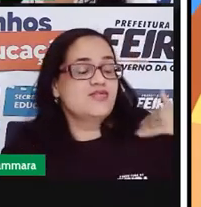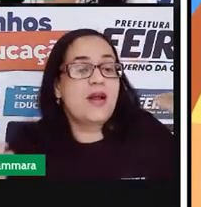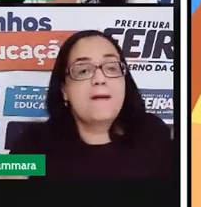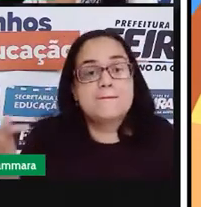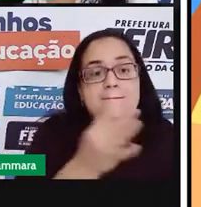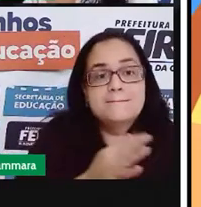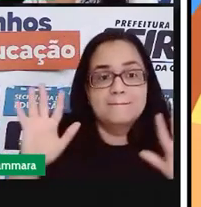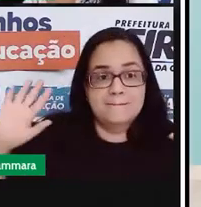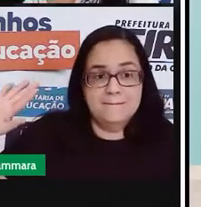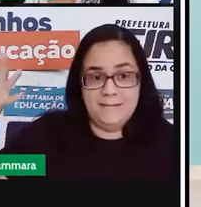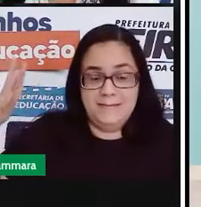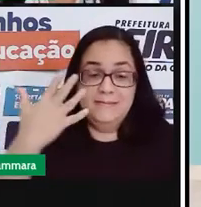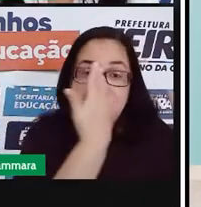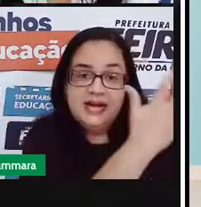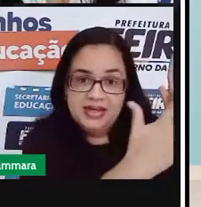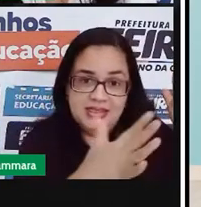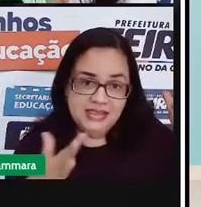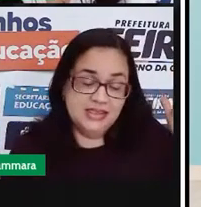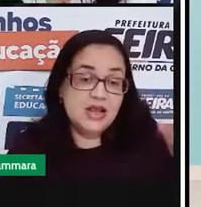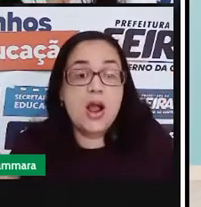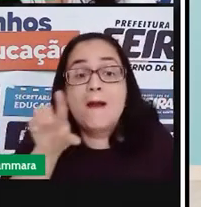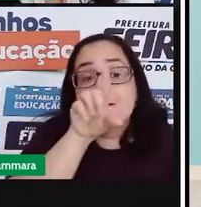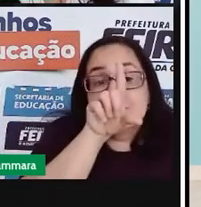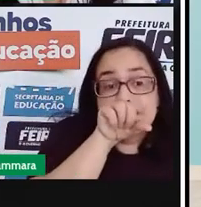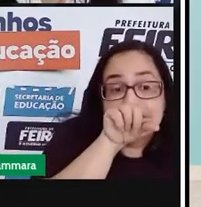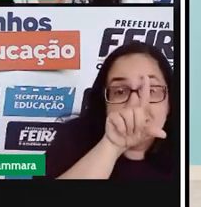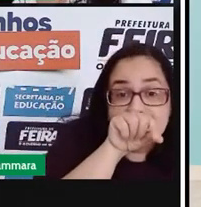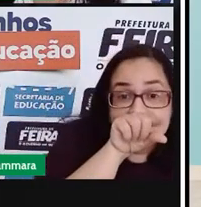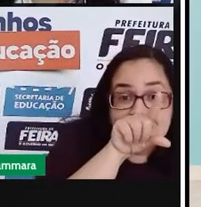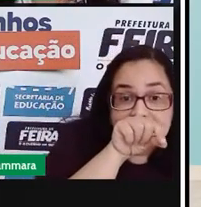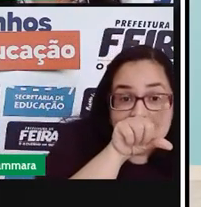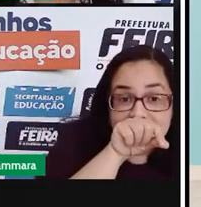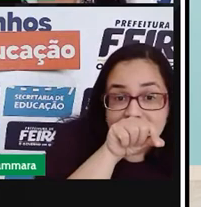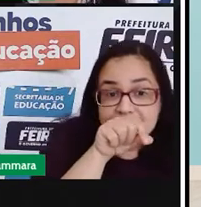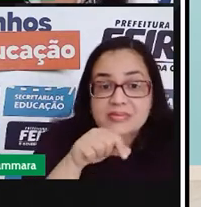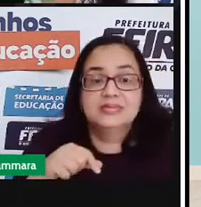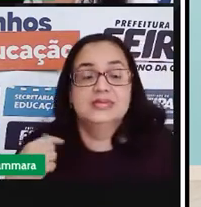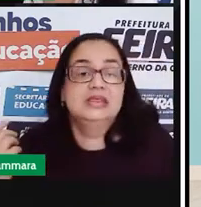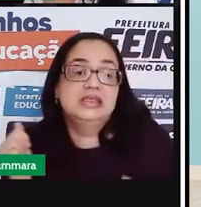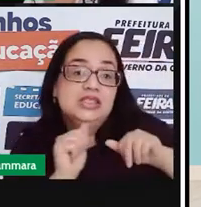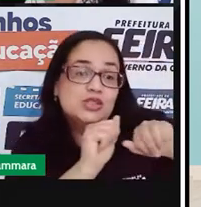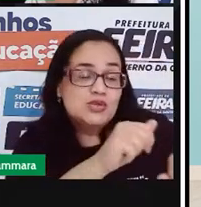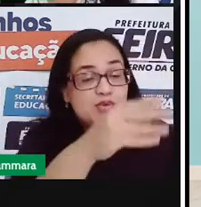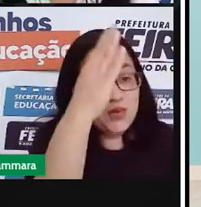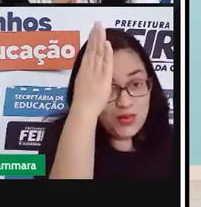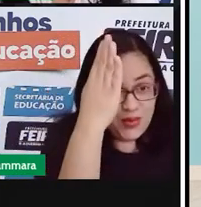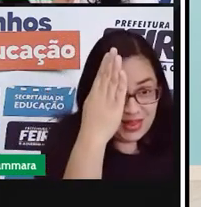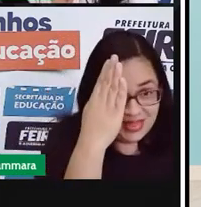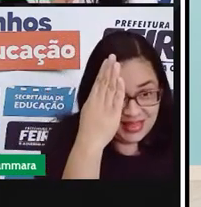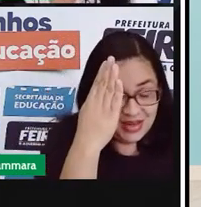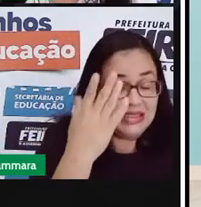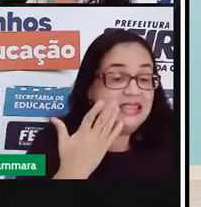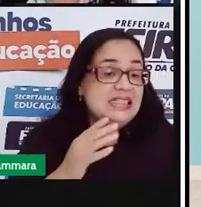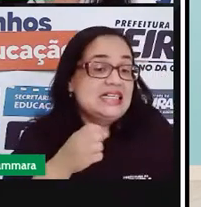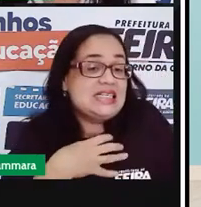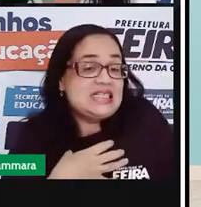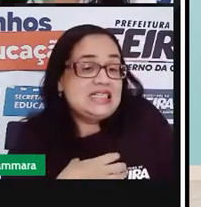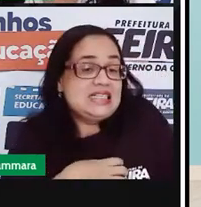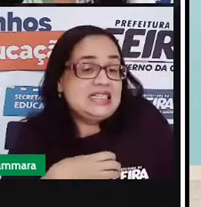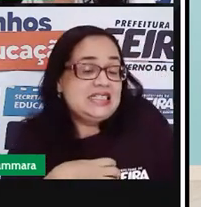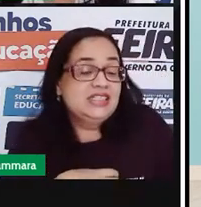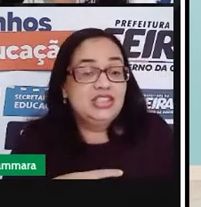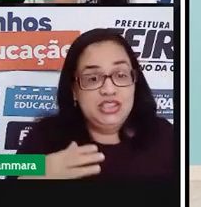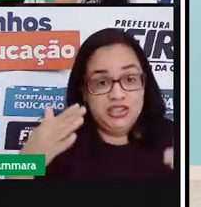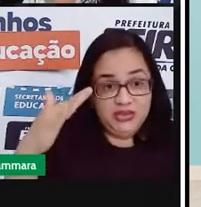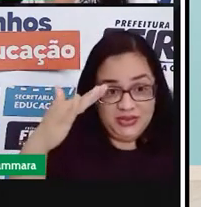praia. E os pássaros ficaram no hotel, se sentindo em